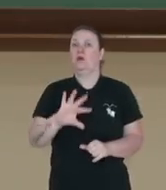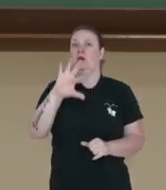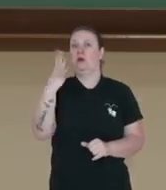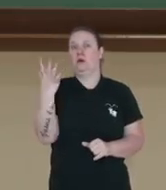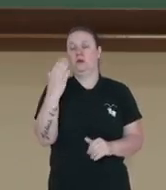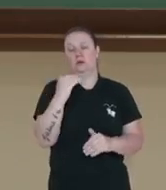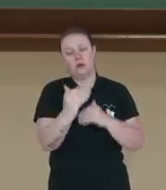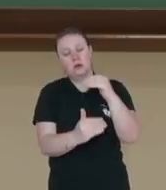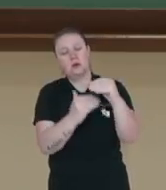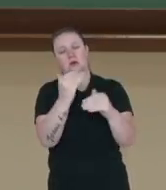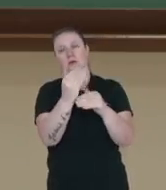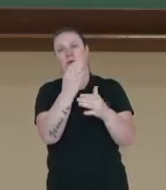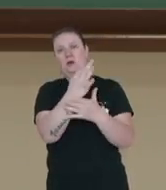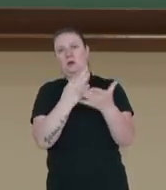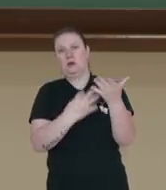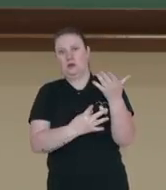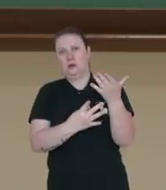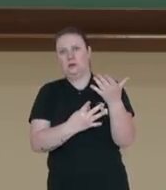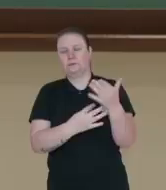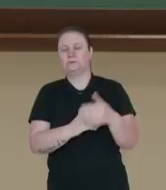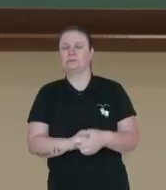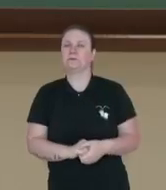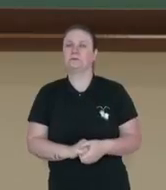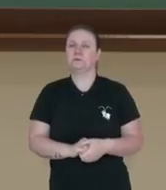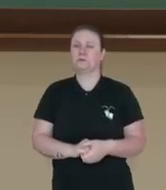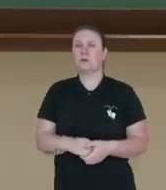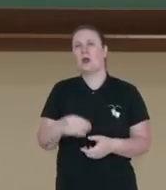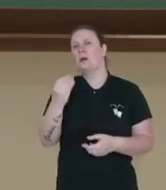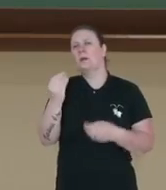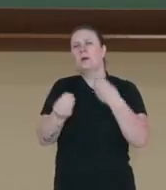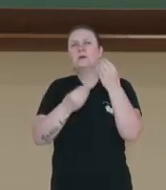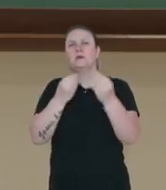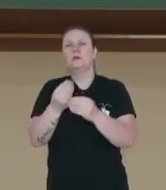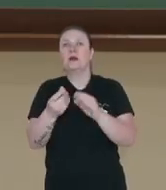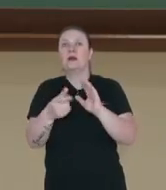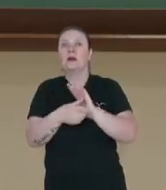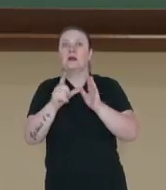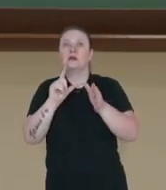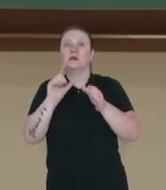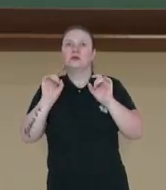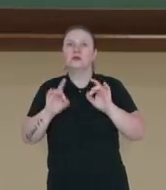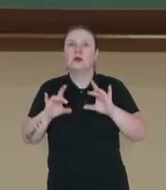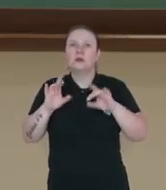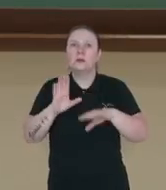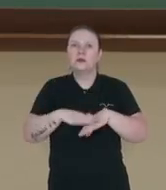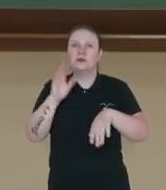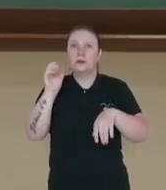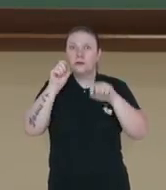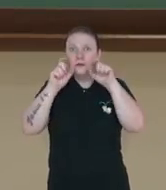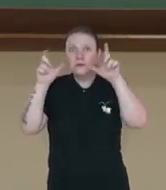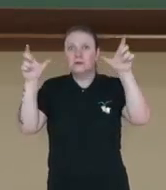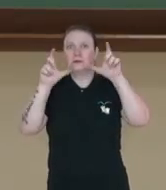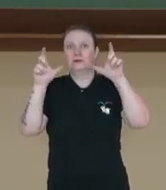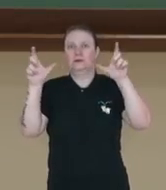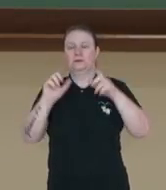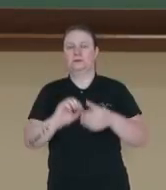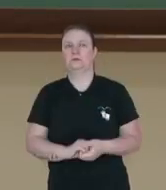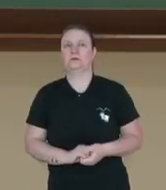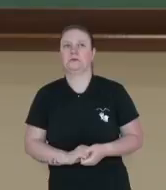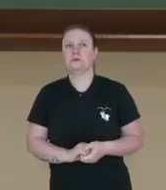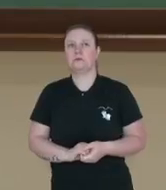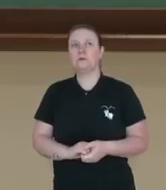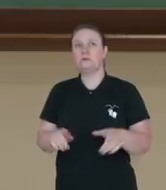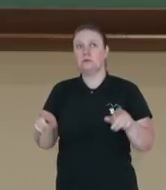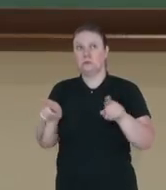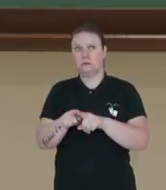longo da reportagem. Então, ele traz uma espécie de antecipação do que vai ser tratado lá no texto. Aqui, nesse